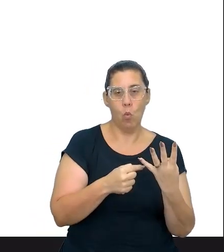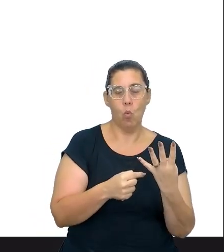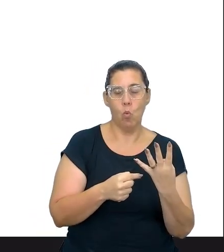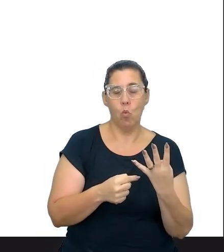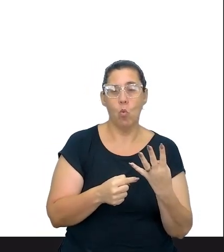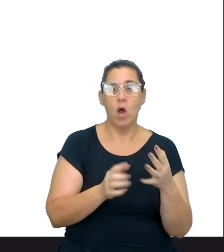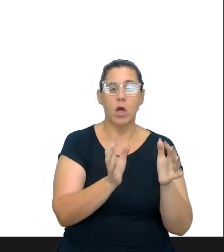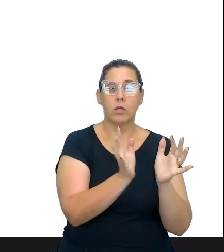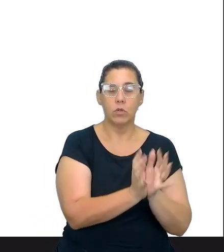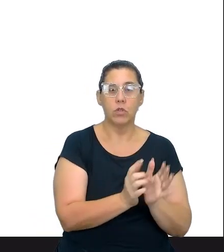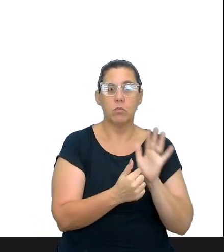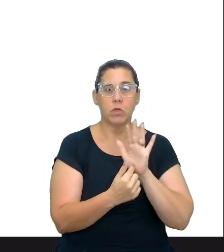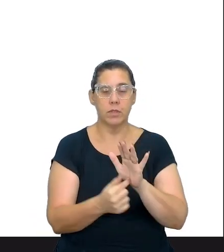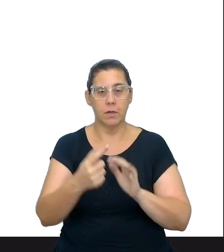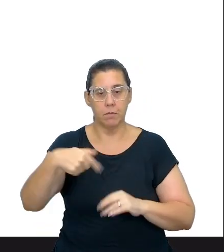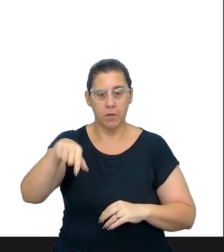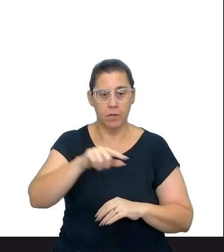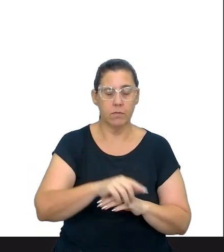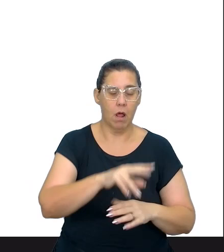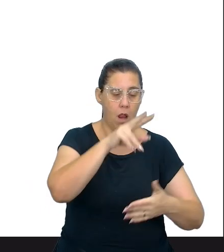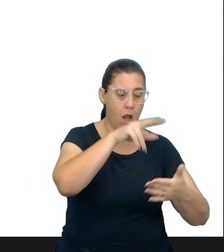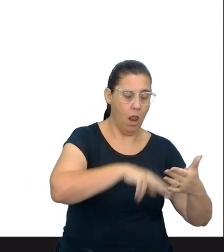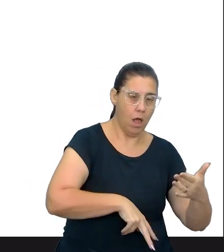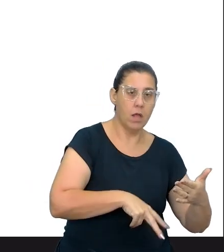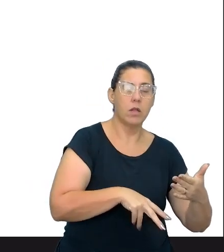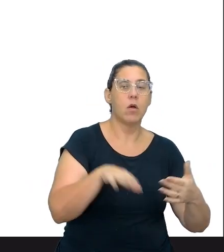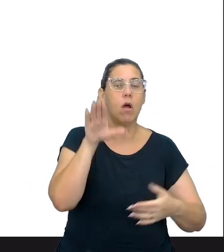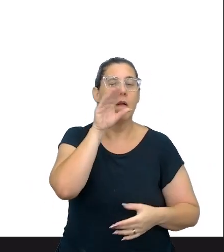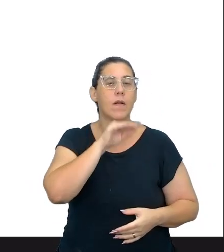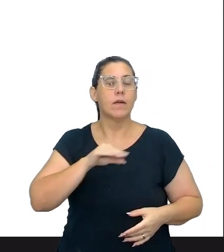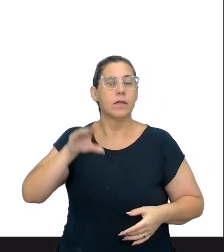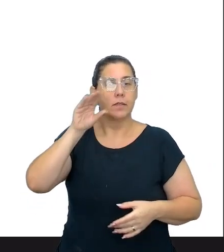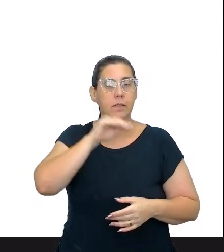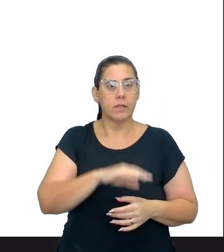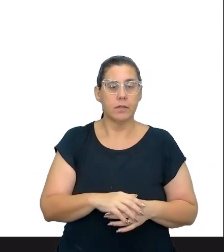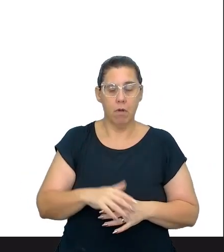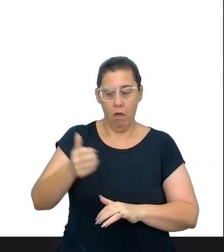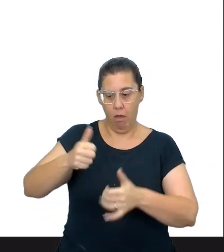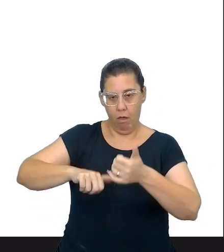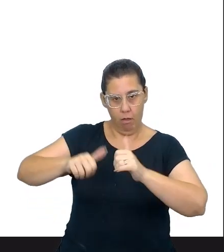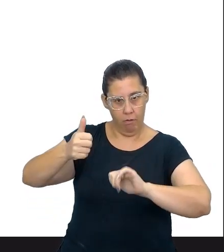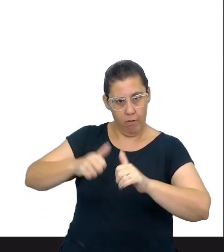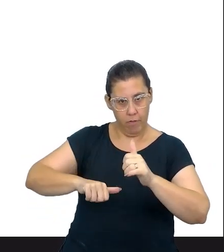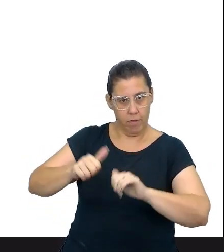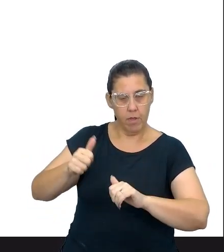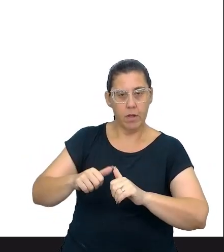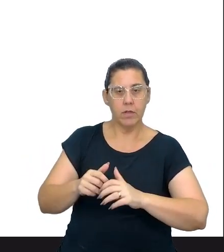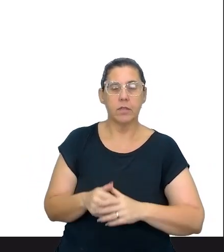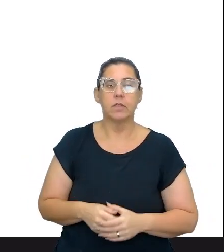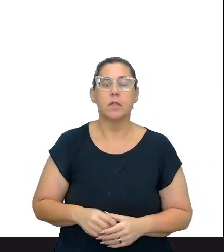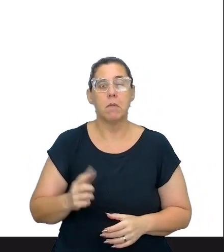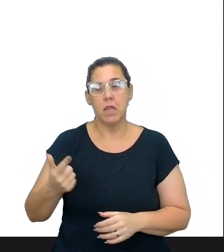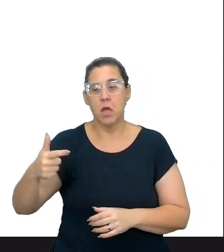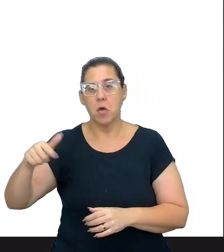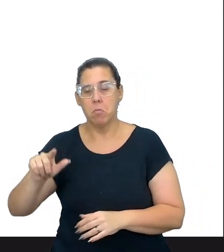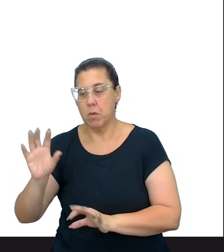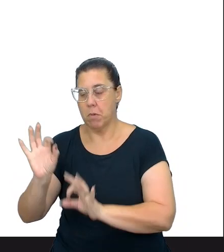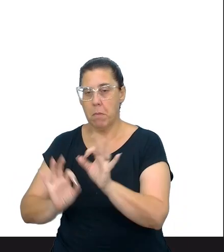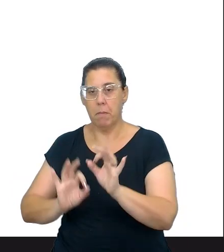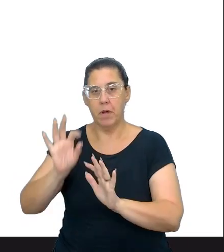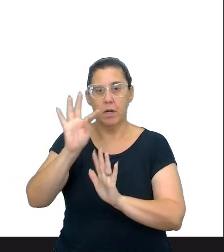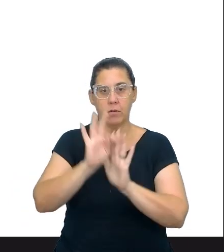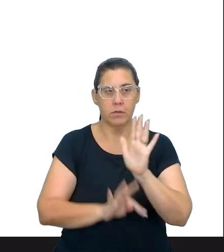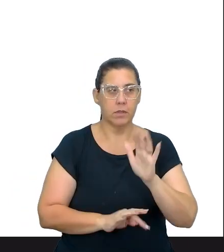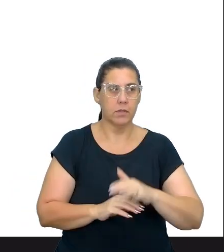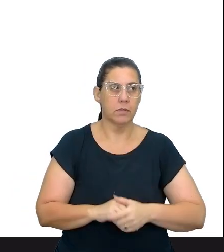mostrar para vocês. Que é o quê? A leitura, a oralidade, né? A análise dos aspectos discursivos, para depois a autonomia da